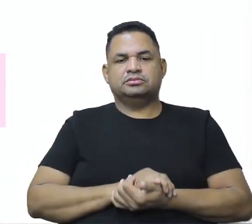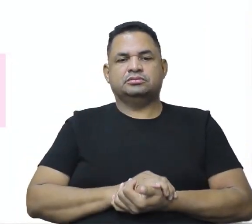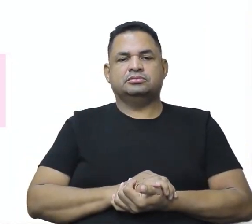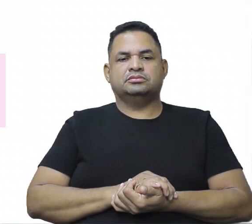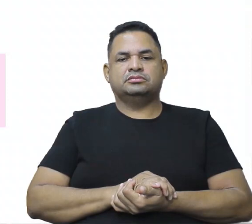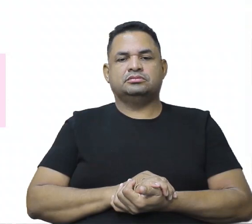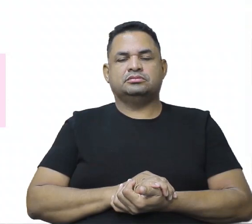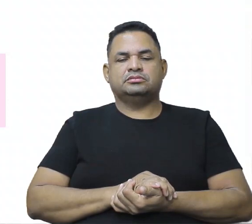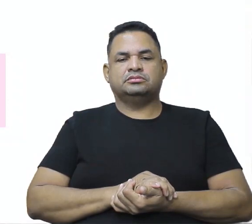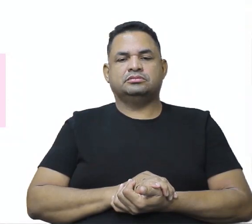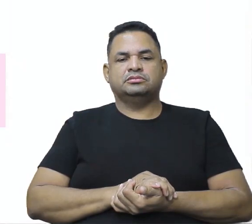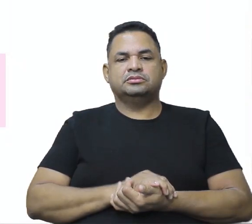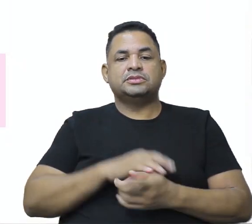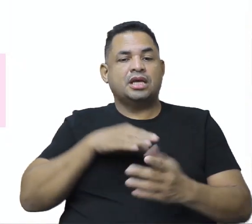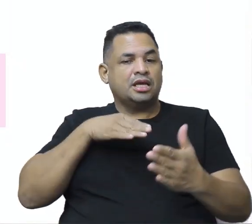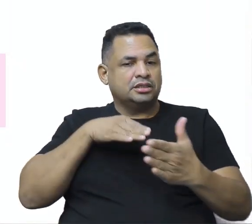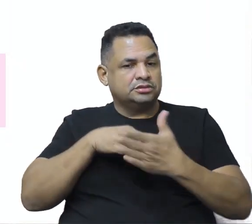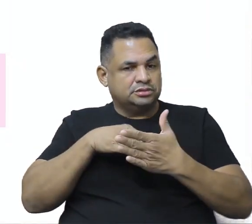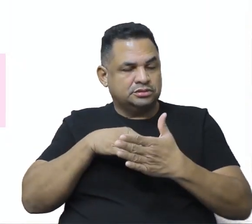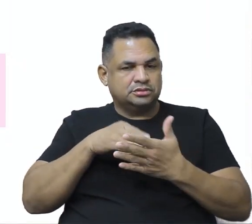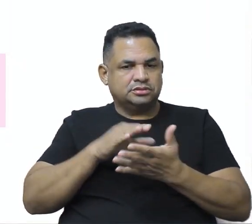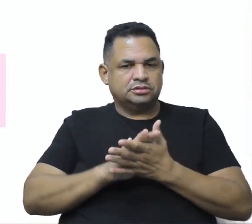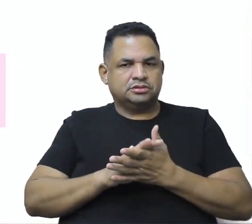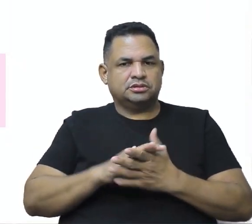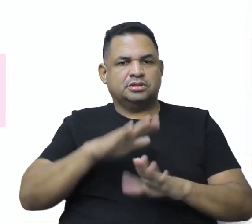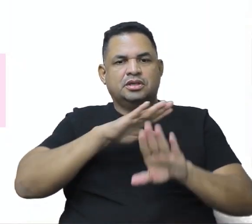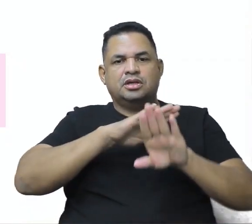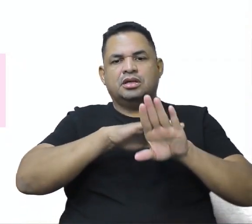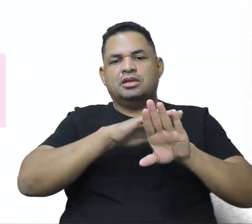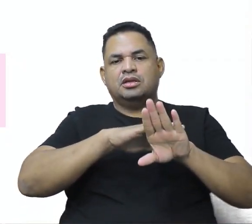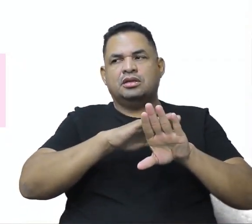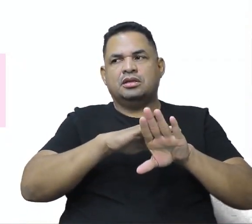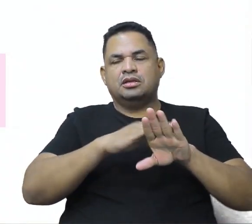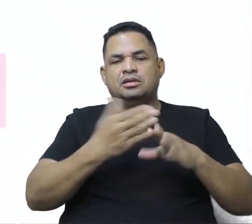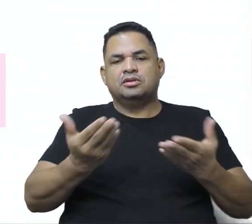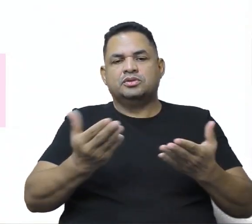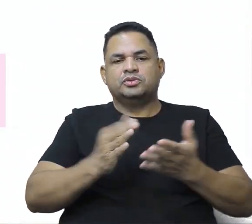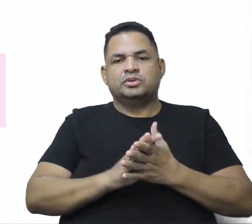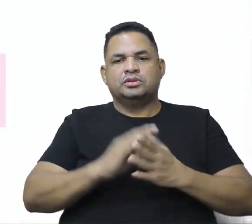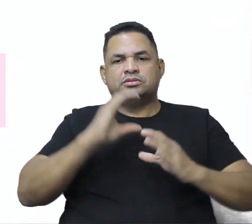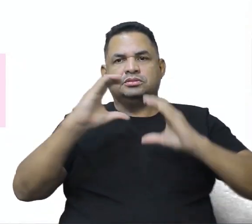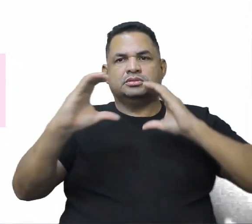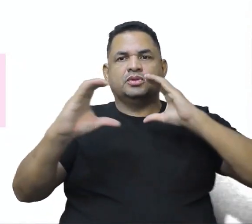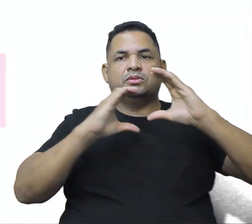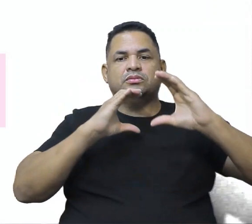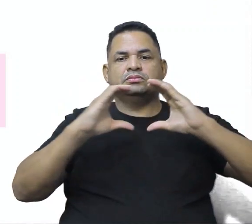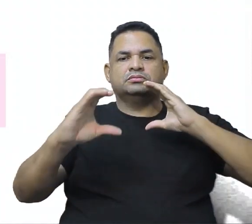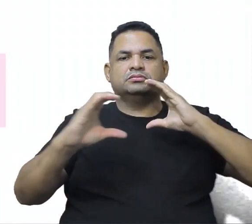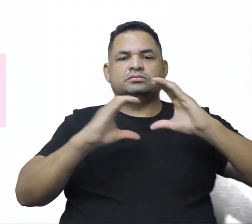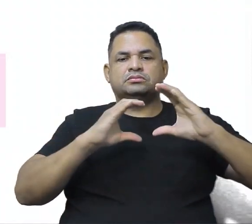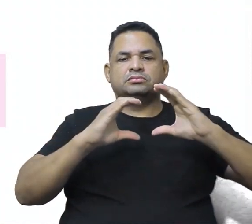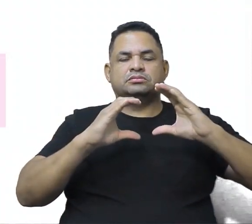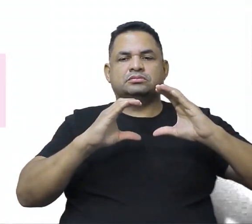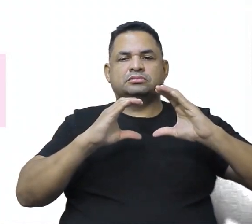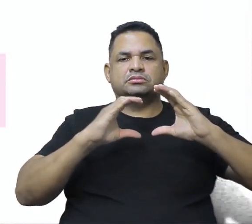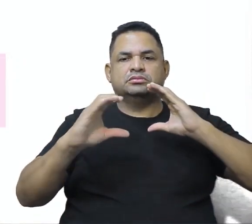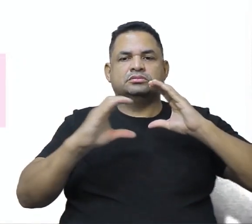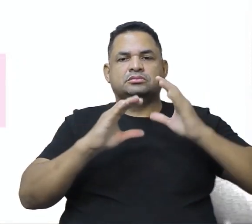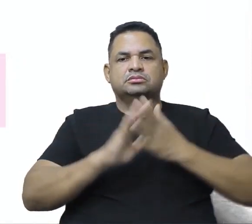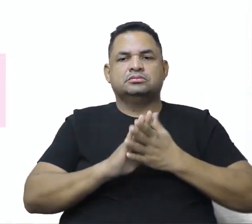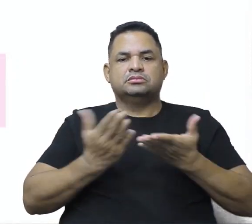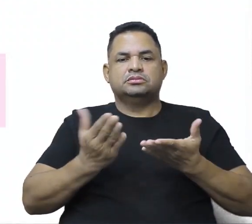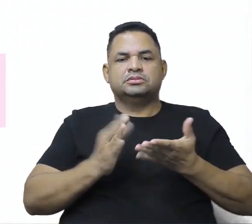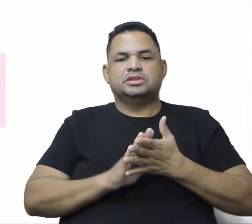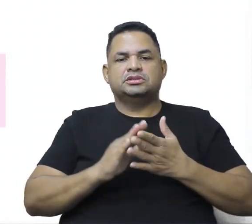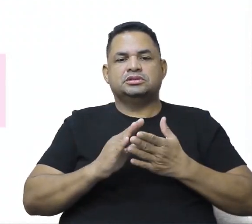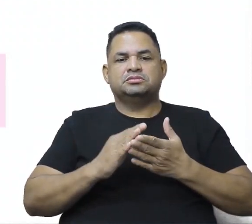Que atinge aí essa ideologia, a cultura diante desses meios